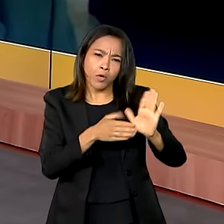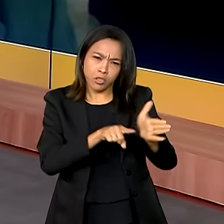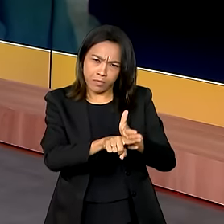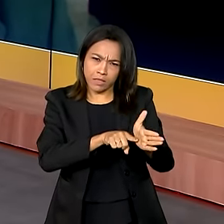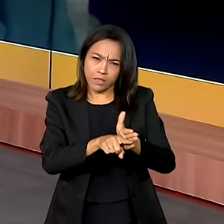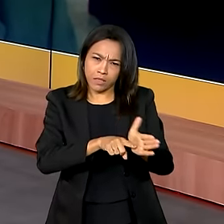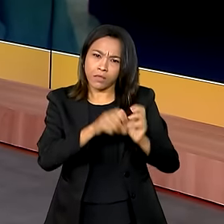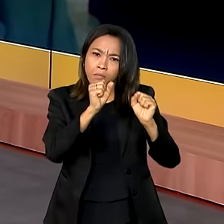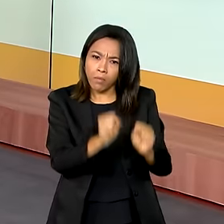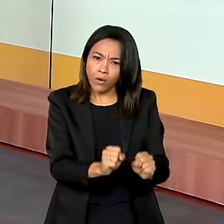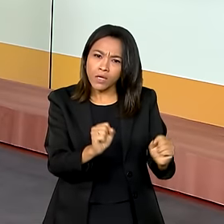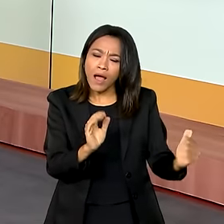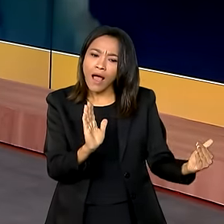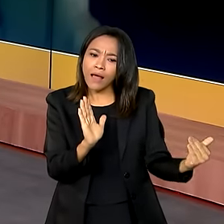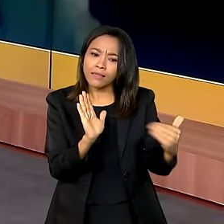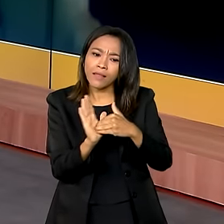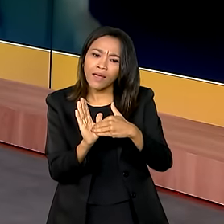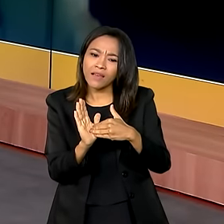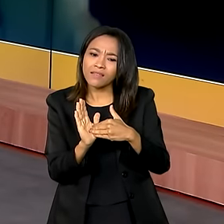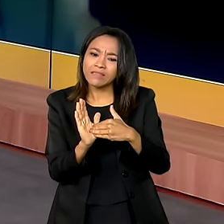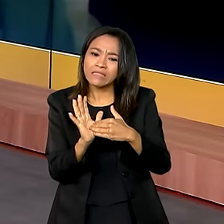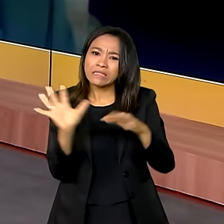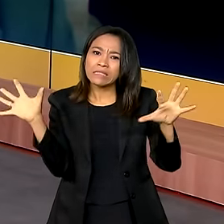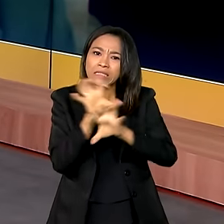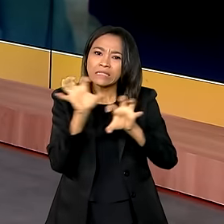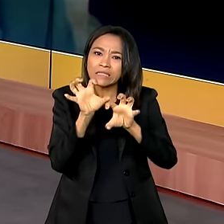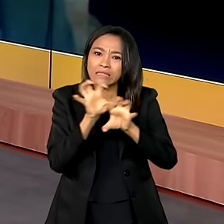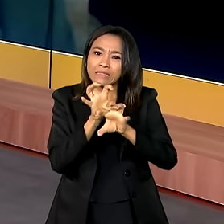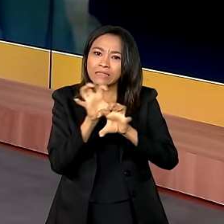submetidas até o final. Ih, travamos de novo.